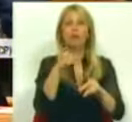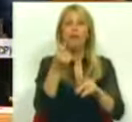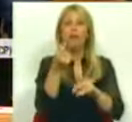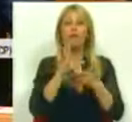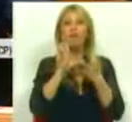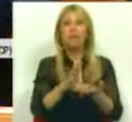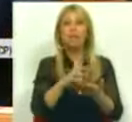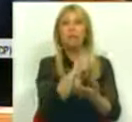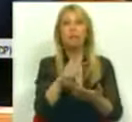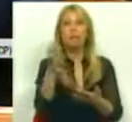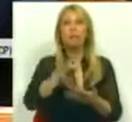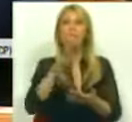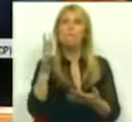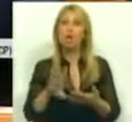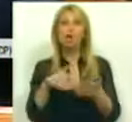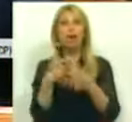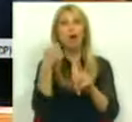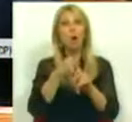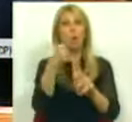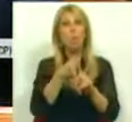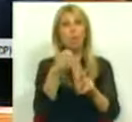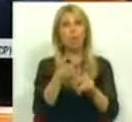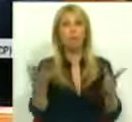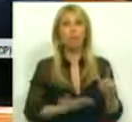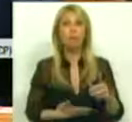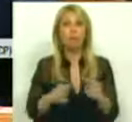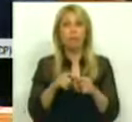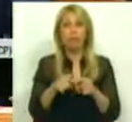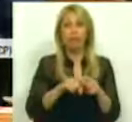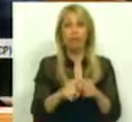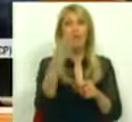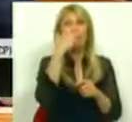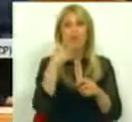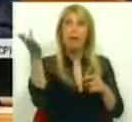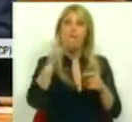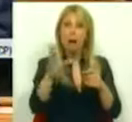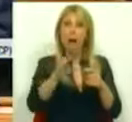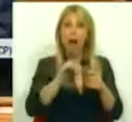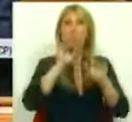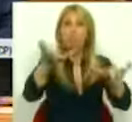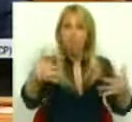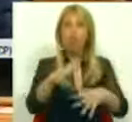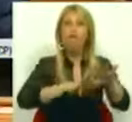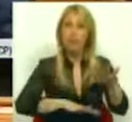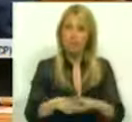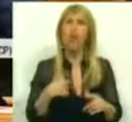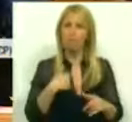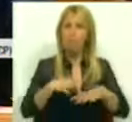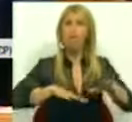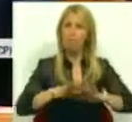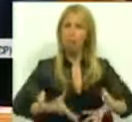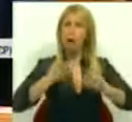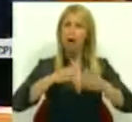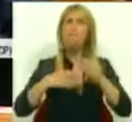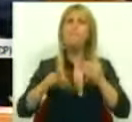a médio prazo. Se mais longe pudéssemos ir, mais longe teríamos ido. Como é bem,